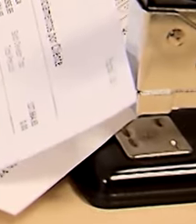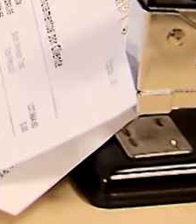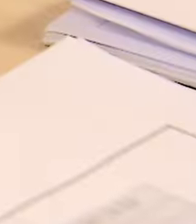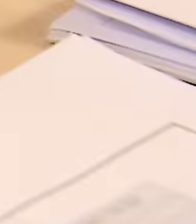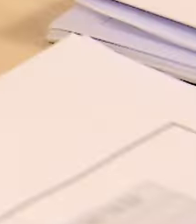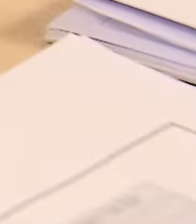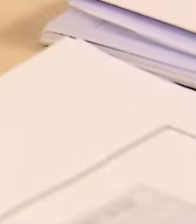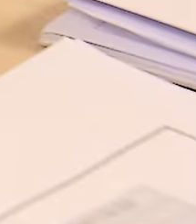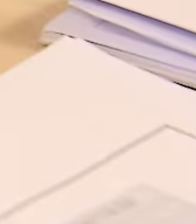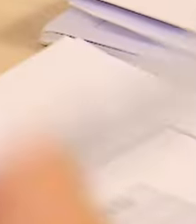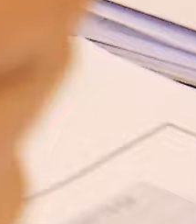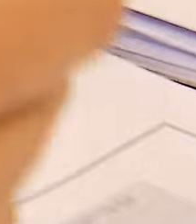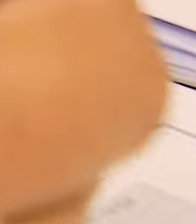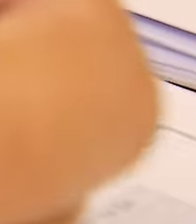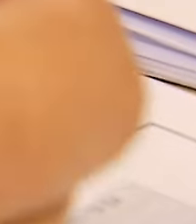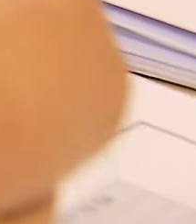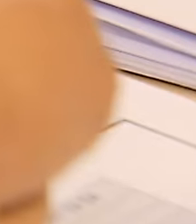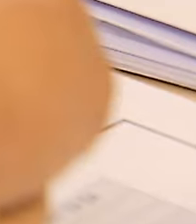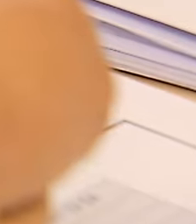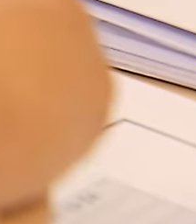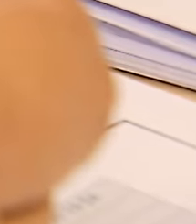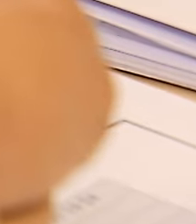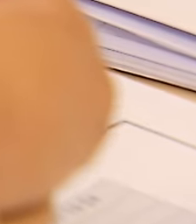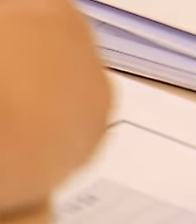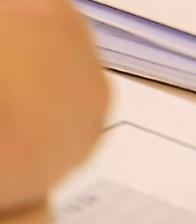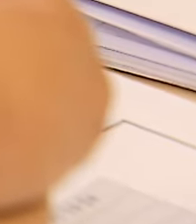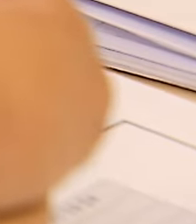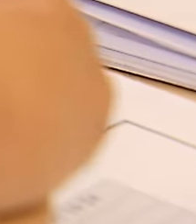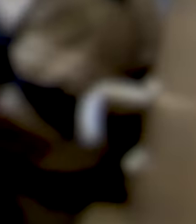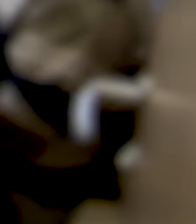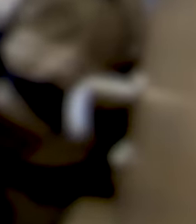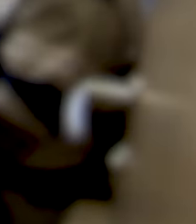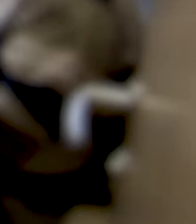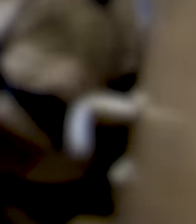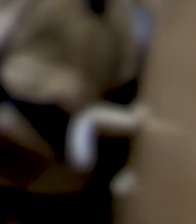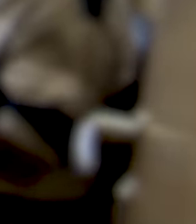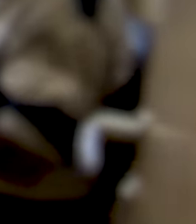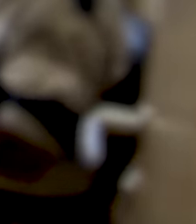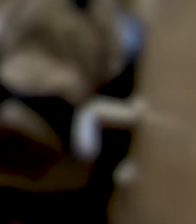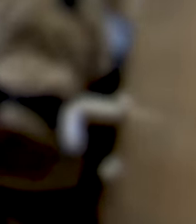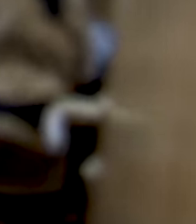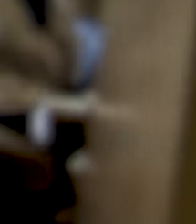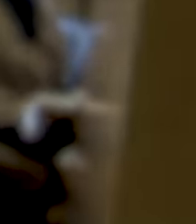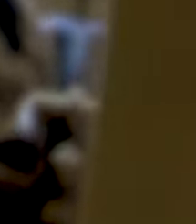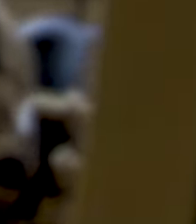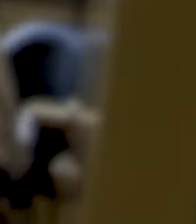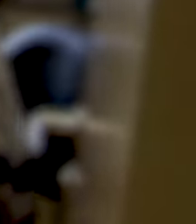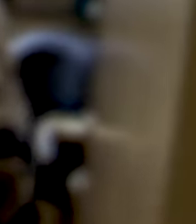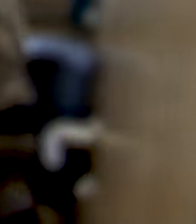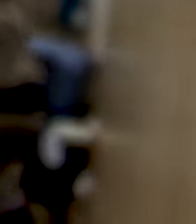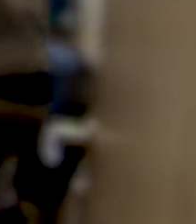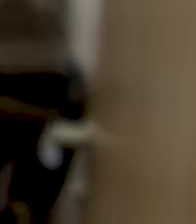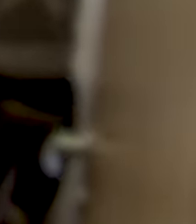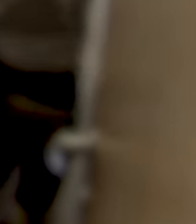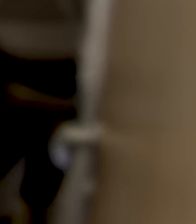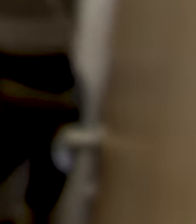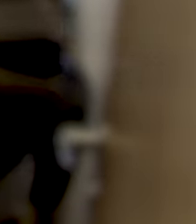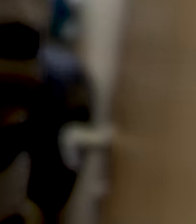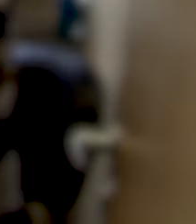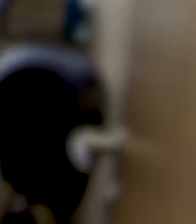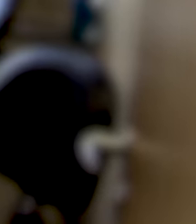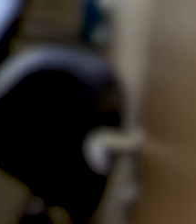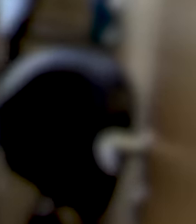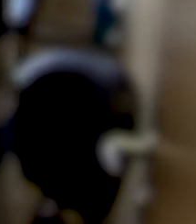quanto que ele ganha e de que forma ele pretende pagar aquilo ali entra-se numa audiência de conciliação então aqueles credores que